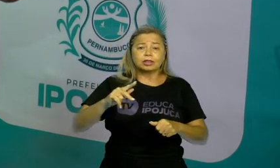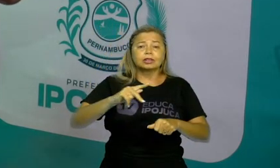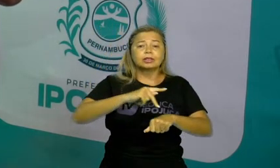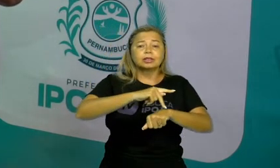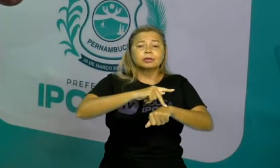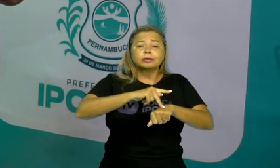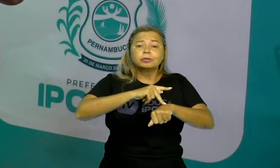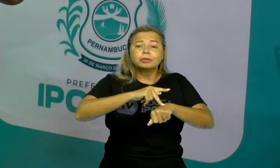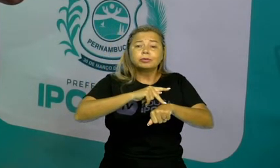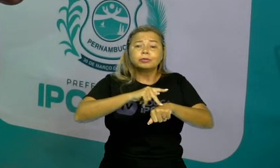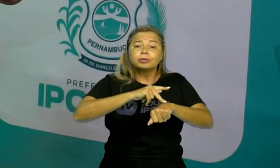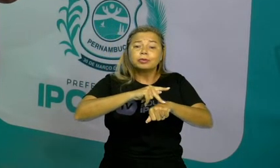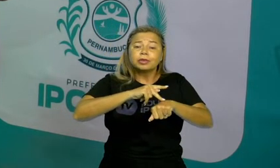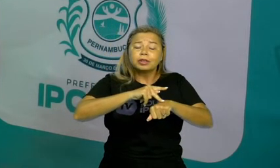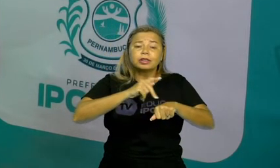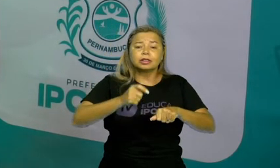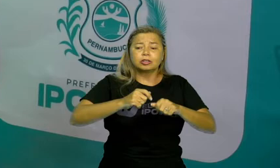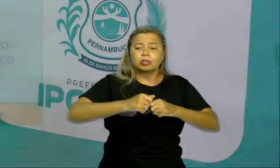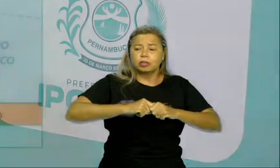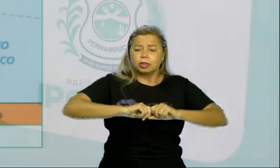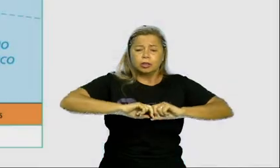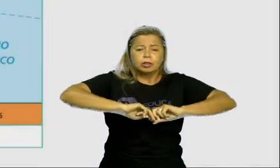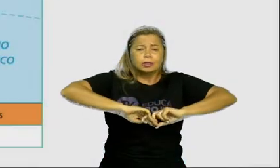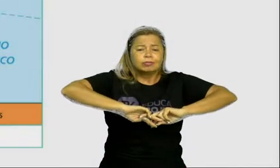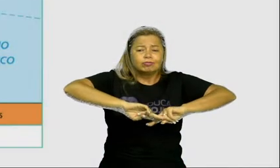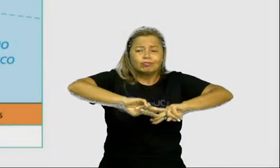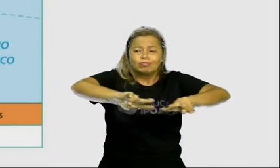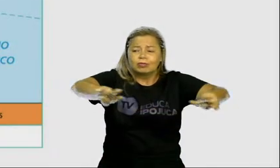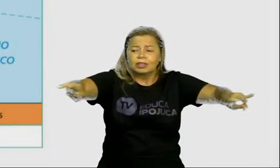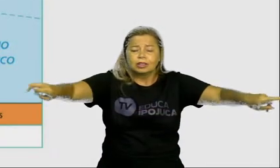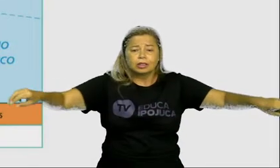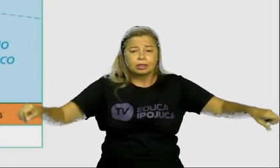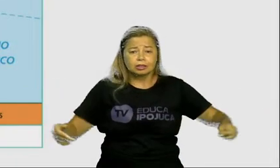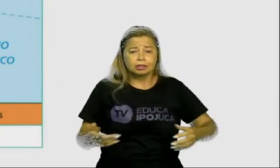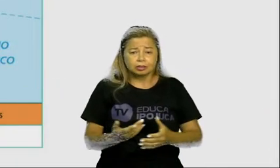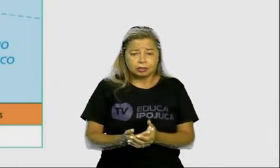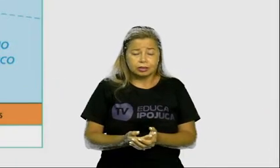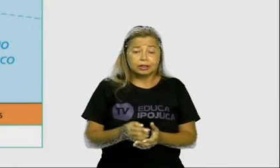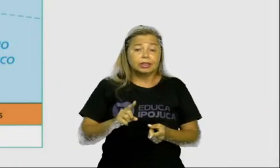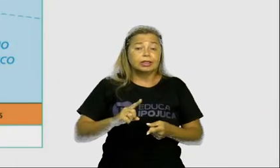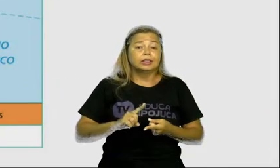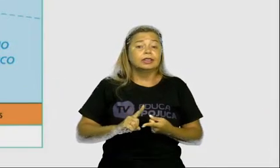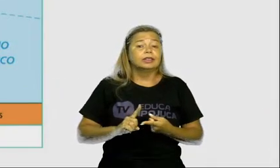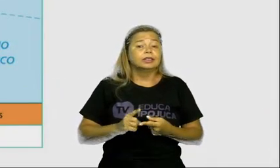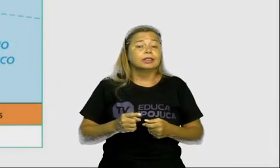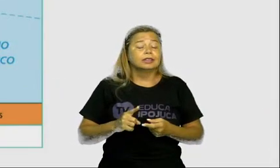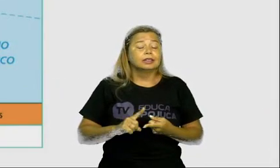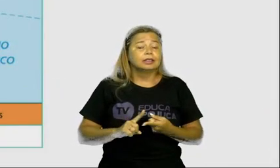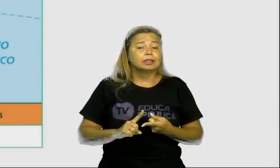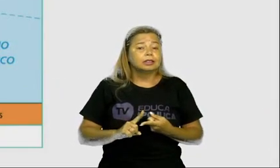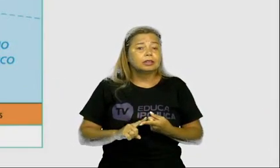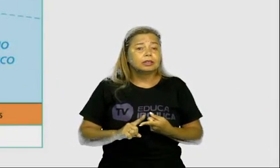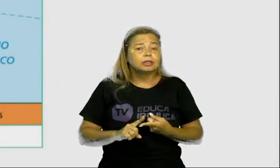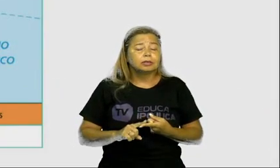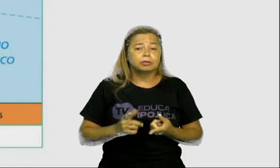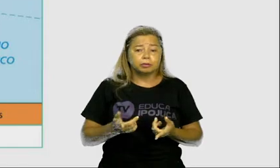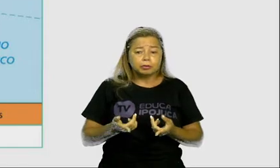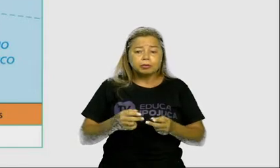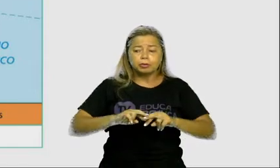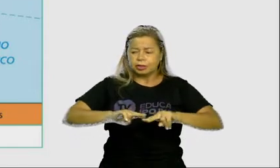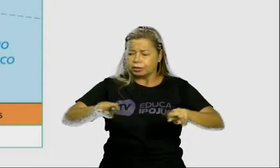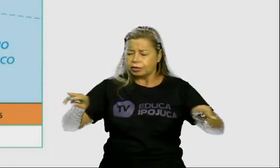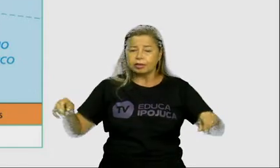quatro fusos horários. Um, oceânico, que atinge nossas ilhas, e três